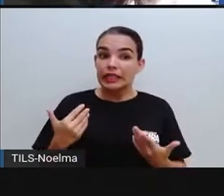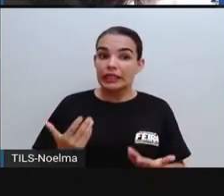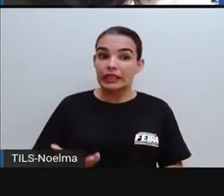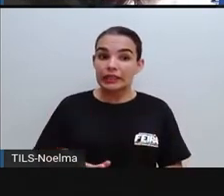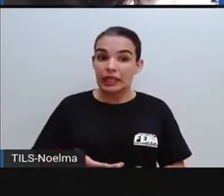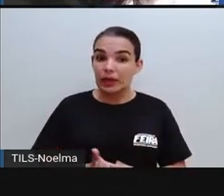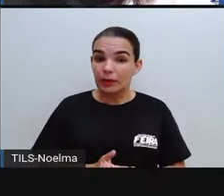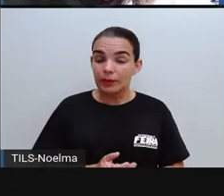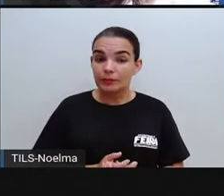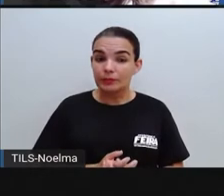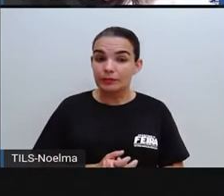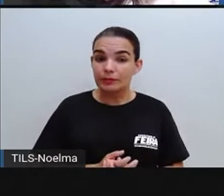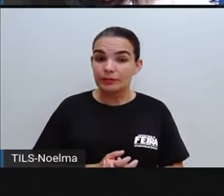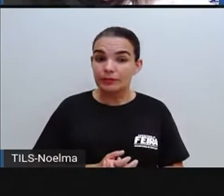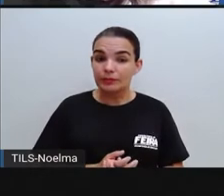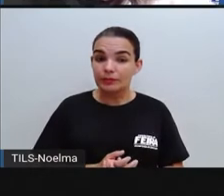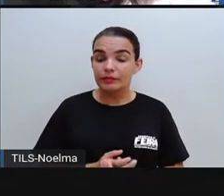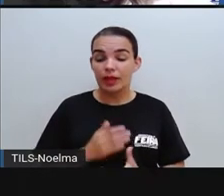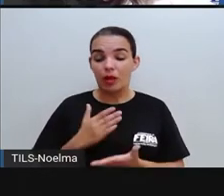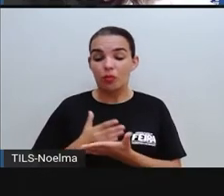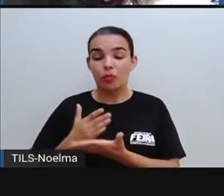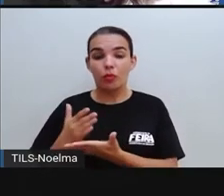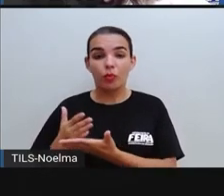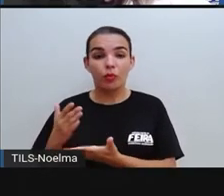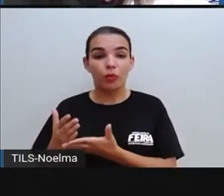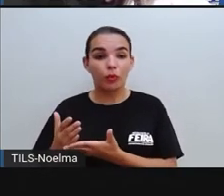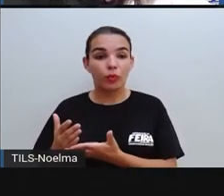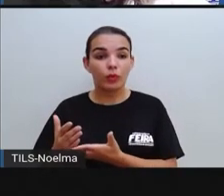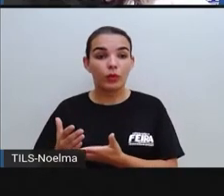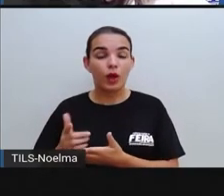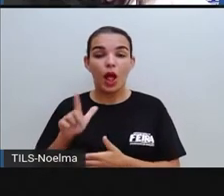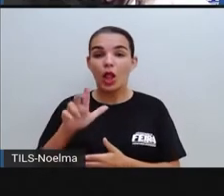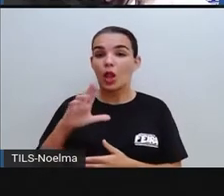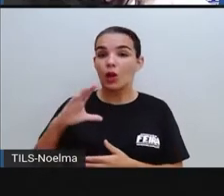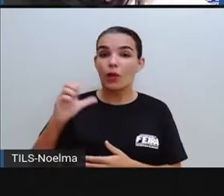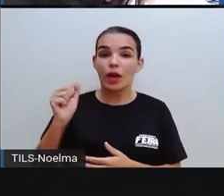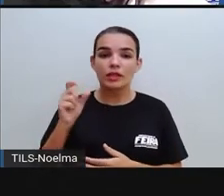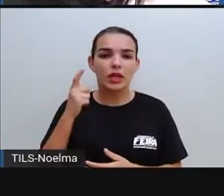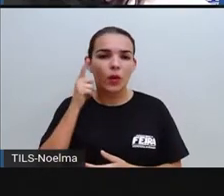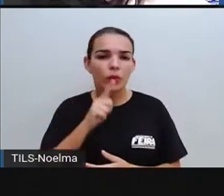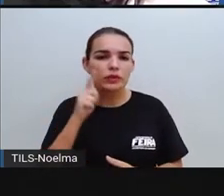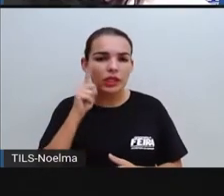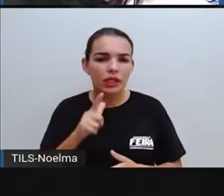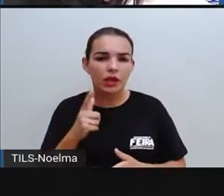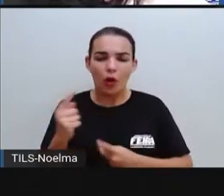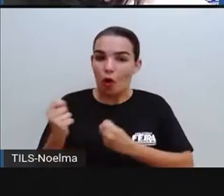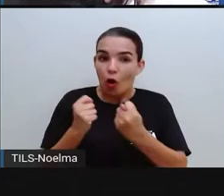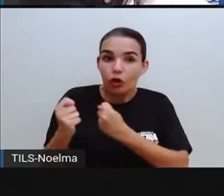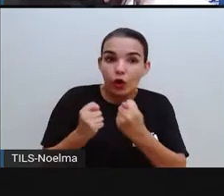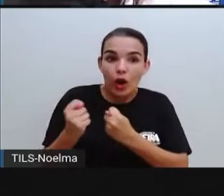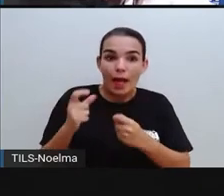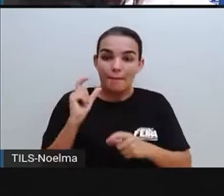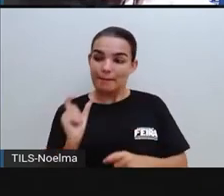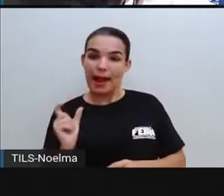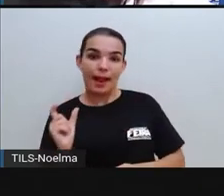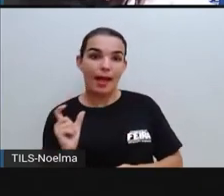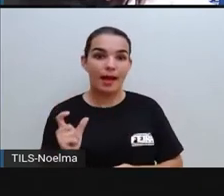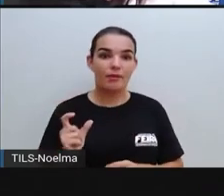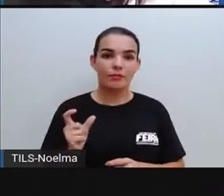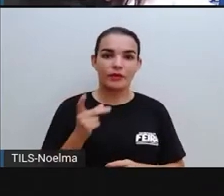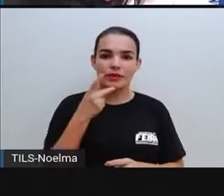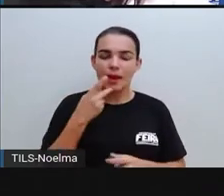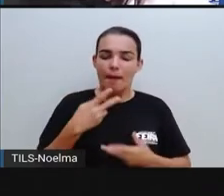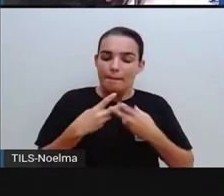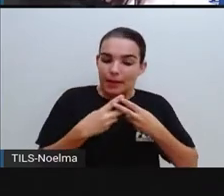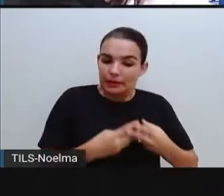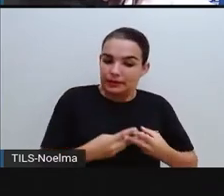E aí, a partir de então, olha lá, Lucas começou, né, conseguiu controlar as palavras, ser mais